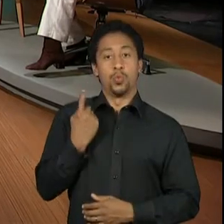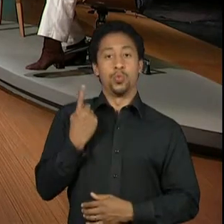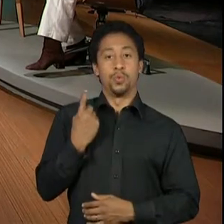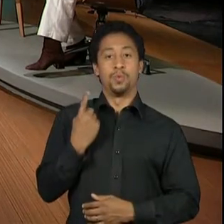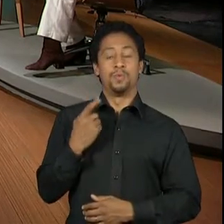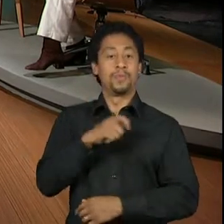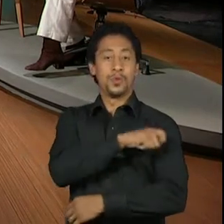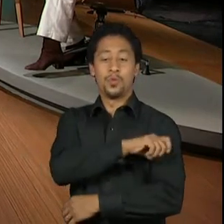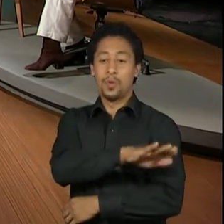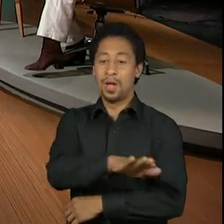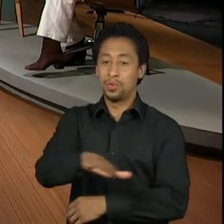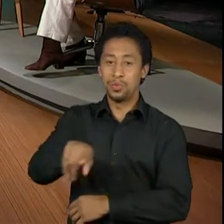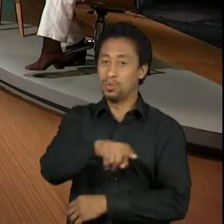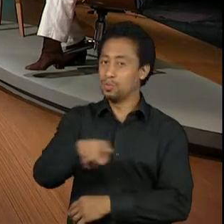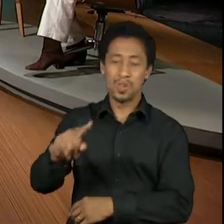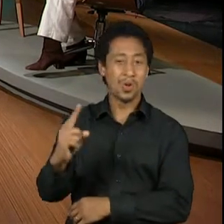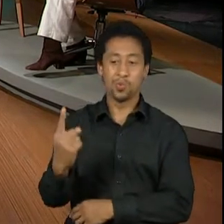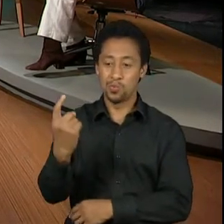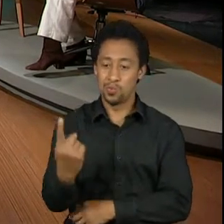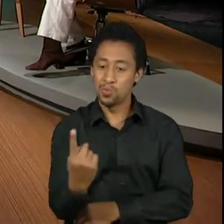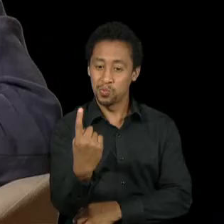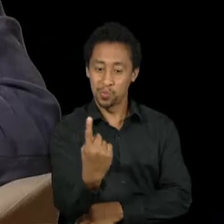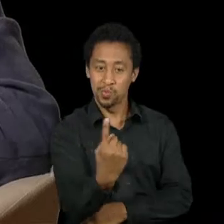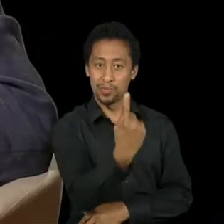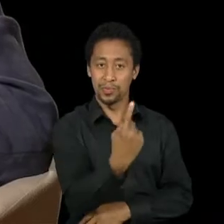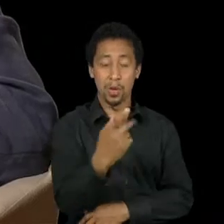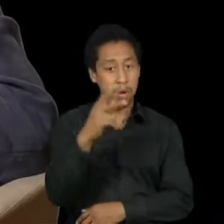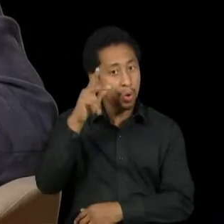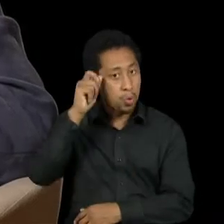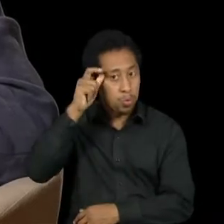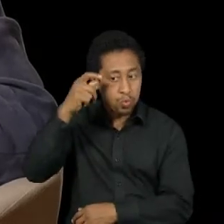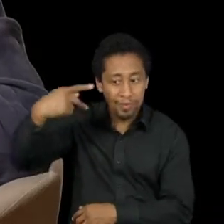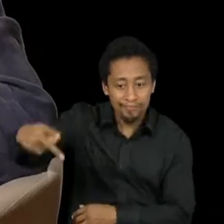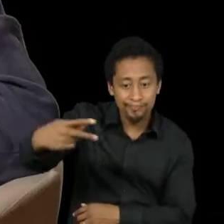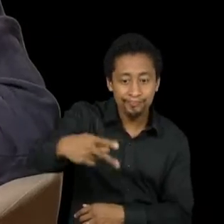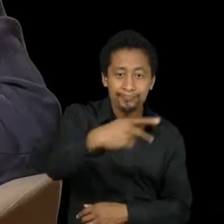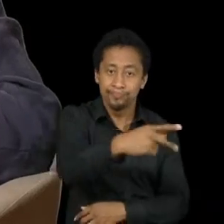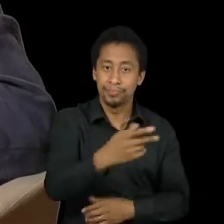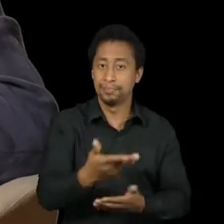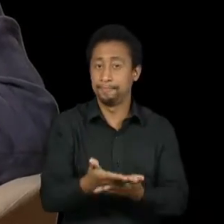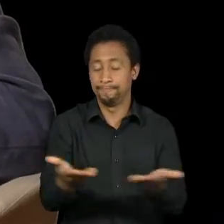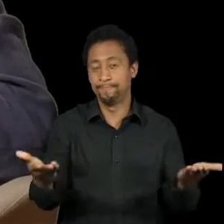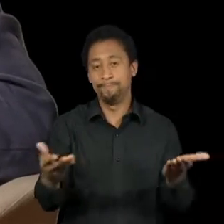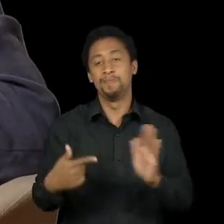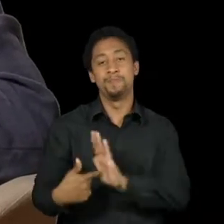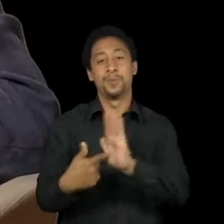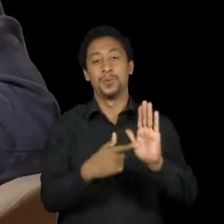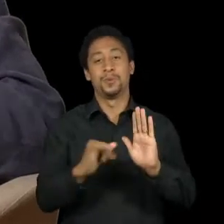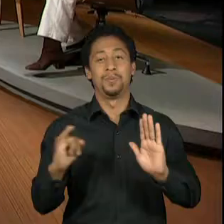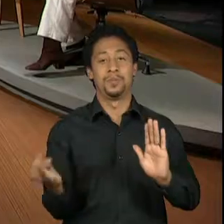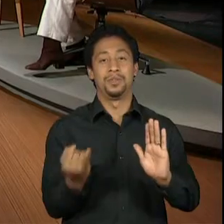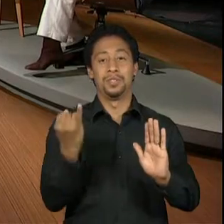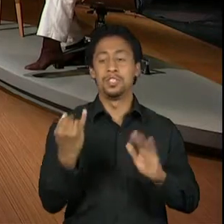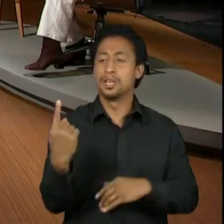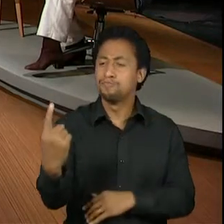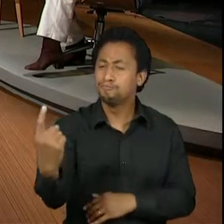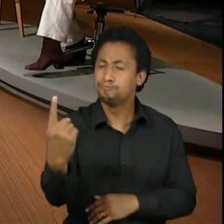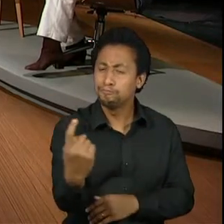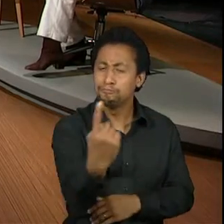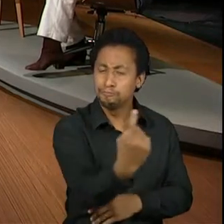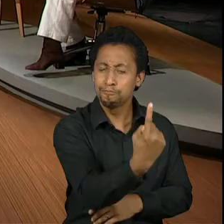única, que a cultura dele é única, e que é isso que nos faz importantes, porque cada um é parte de um todo.